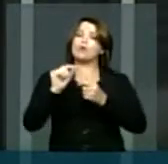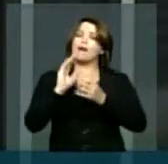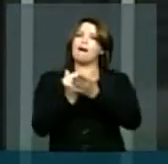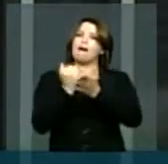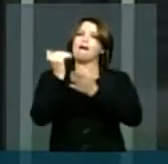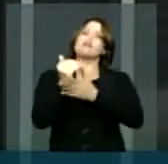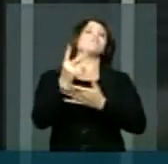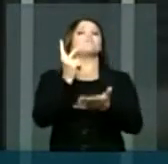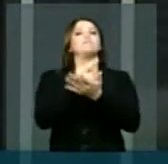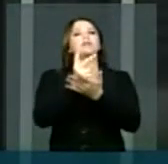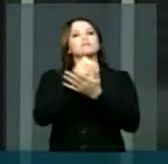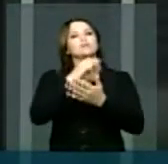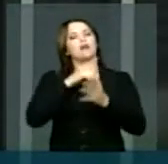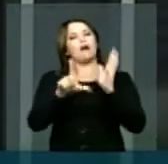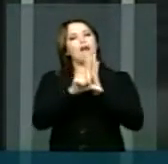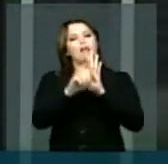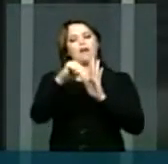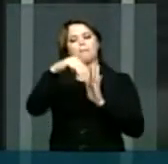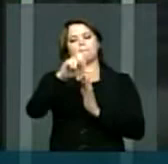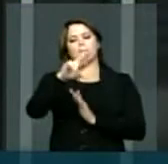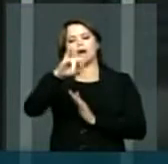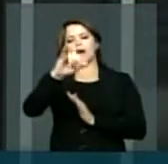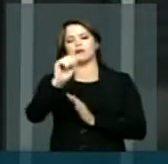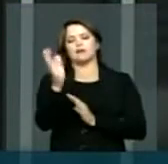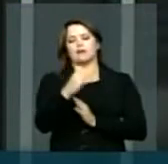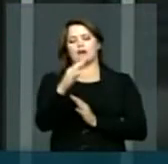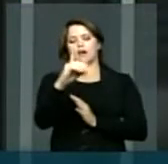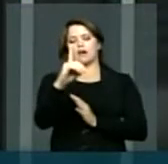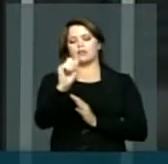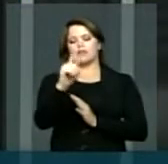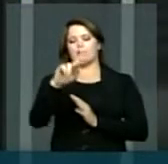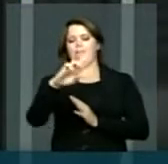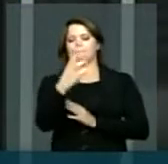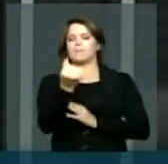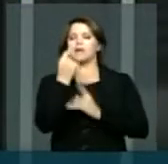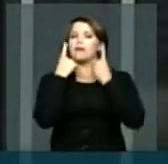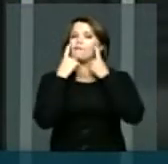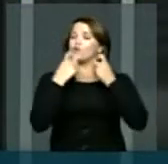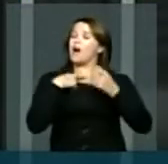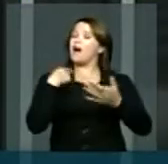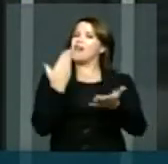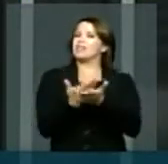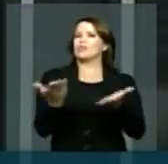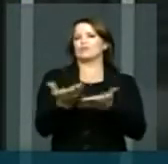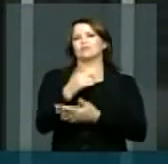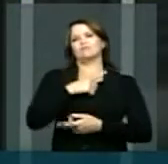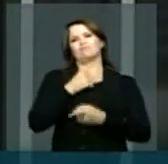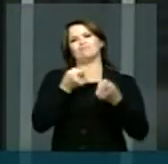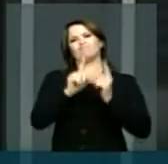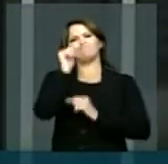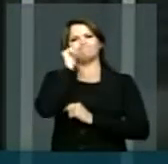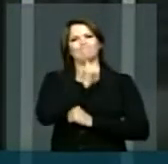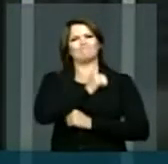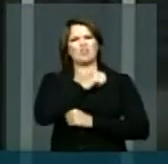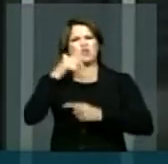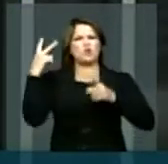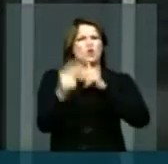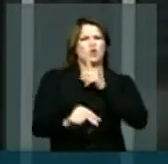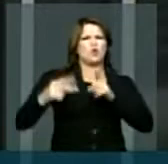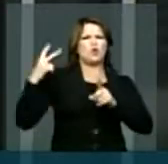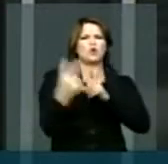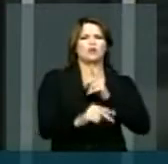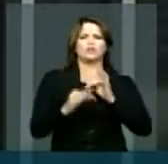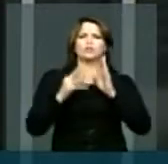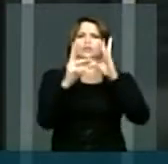apesar da lei Maria da Penha estar em vigor a violência ainda acontece com as mulheres brasileiras portanto, é fundamental